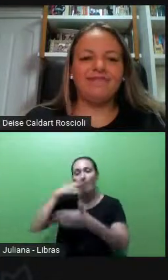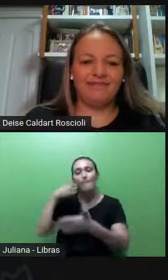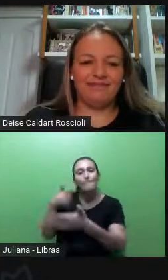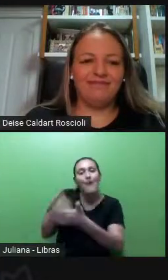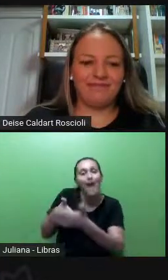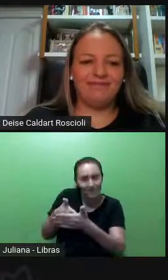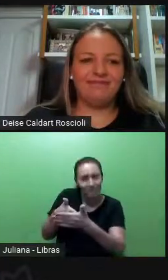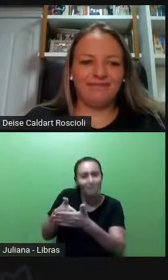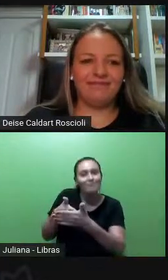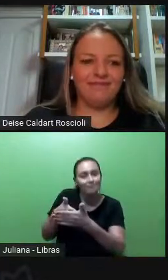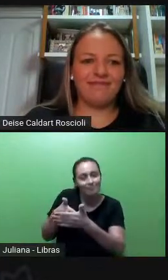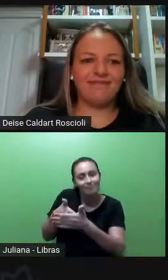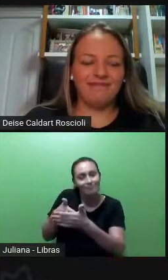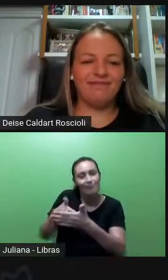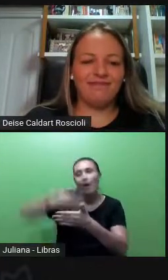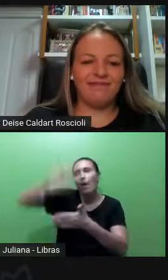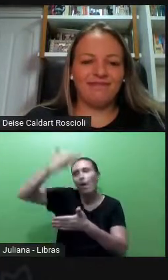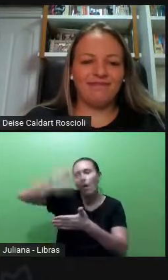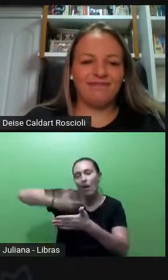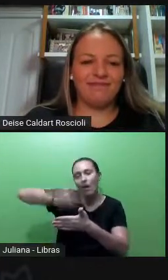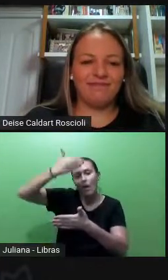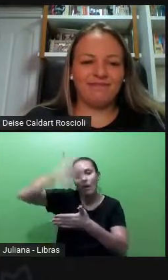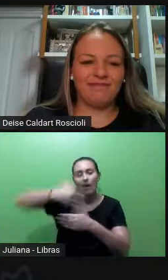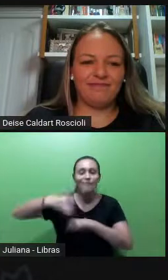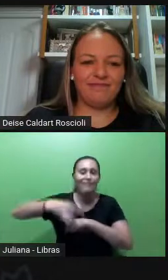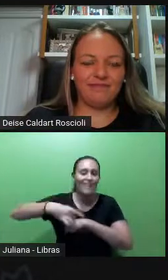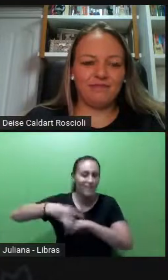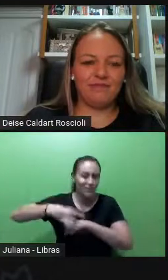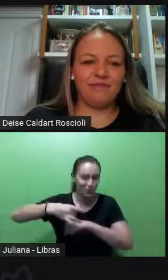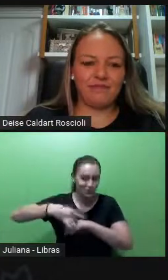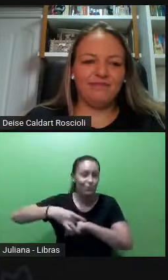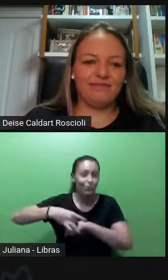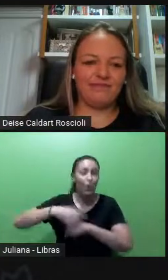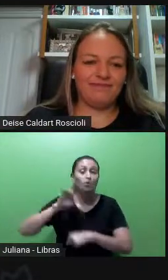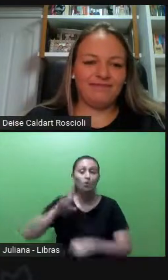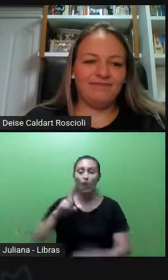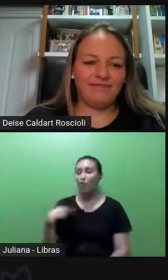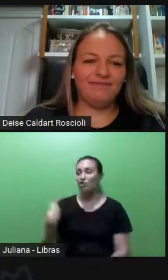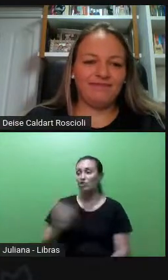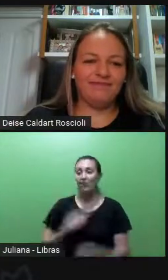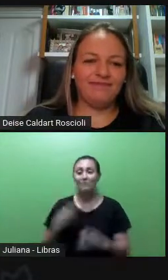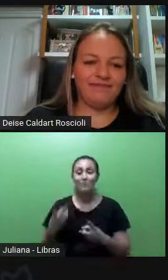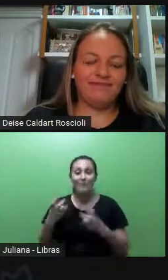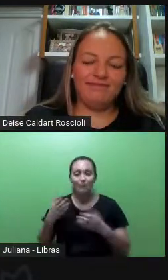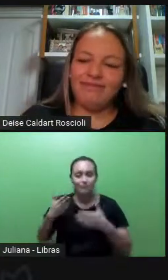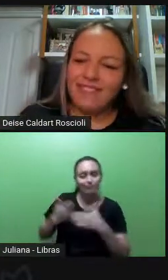difícil da gente conseguir por iniciativa só nossa ultrapassar.